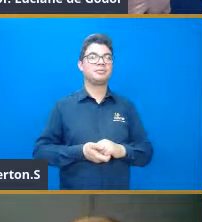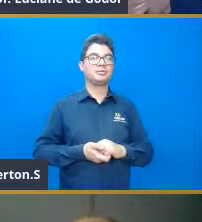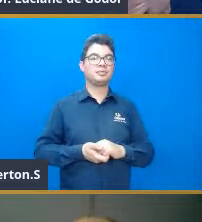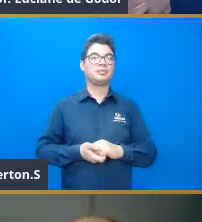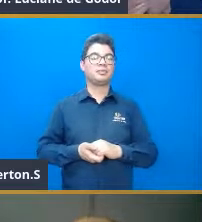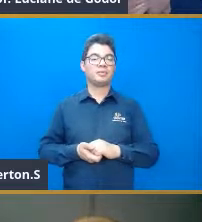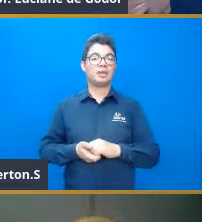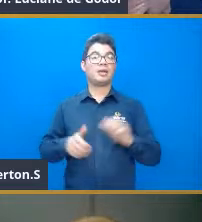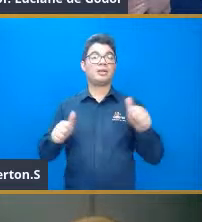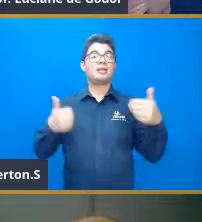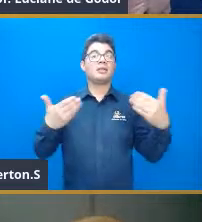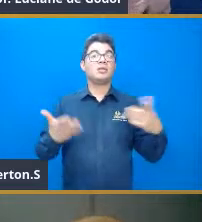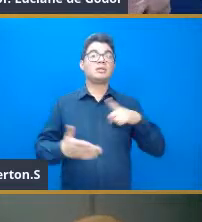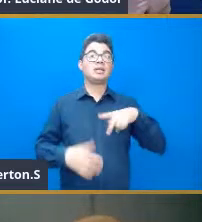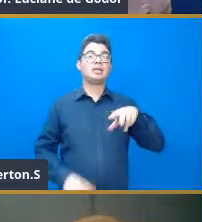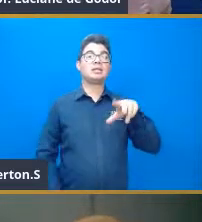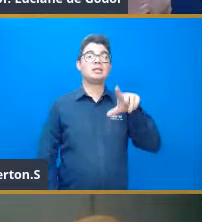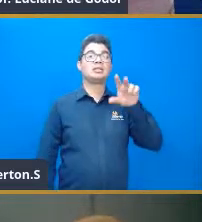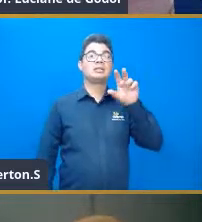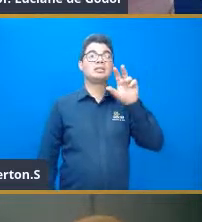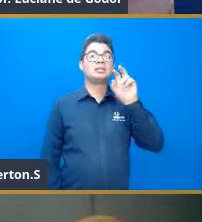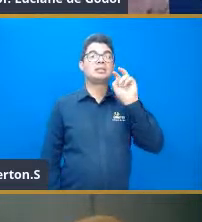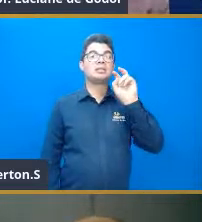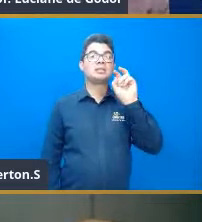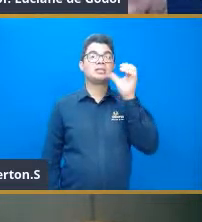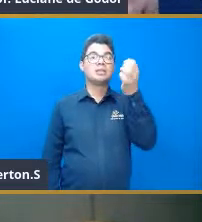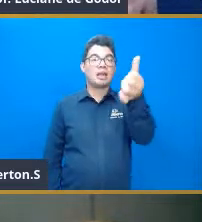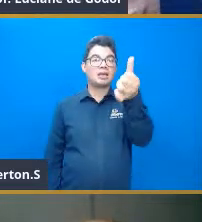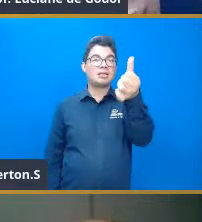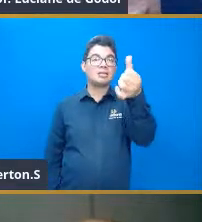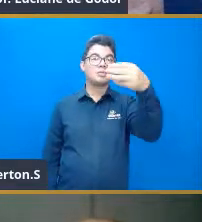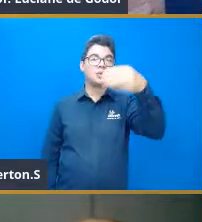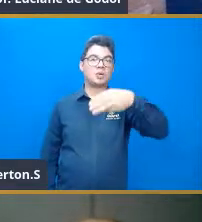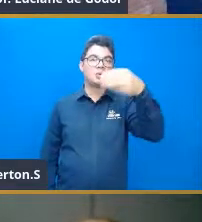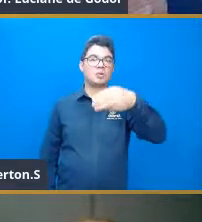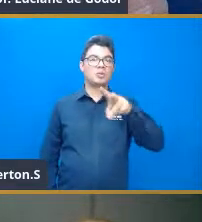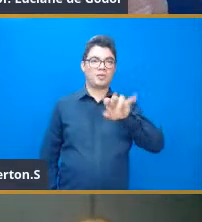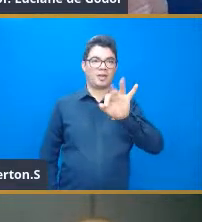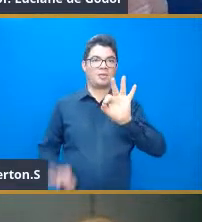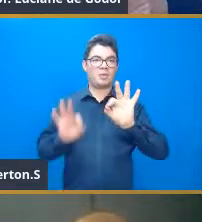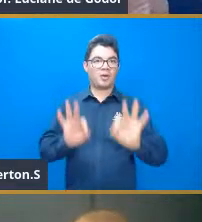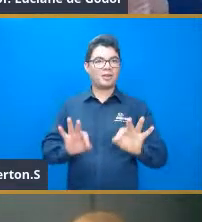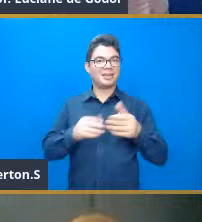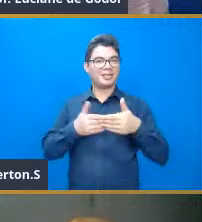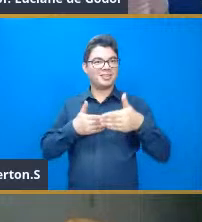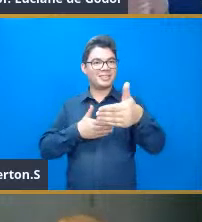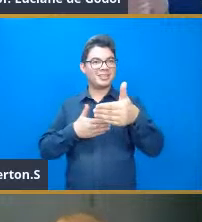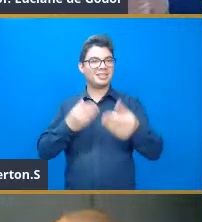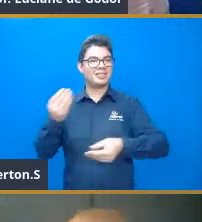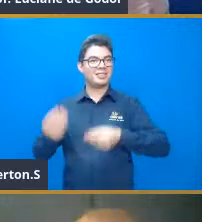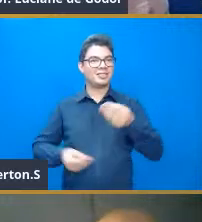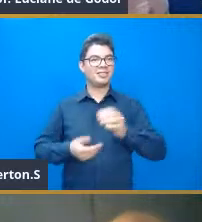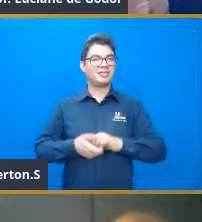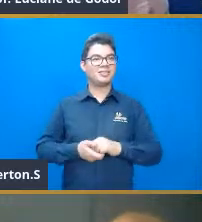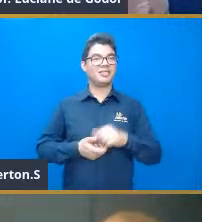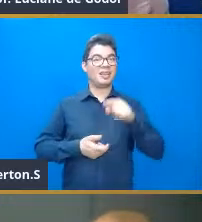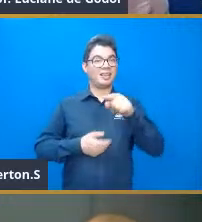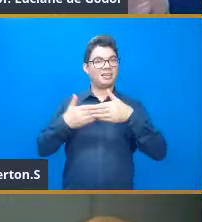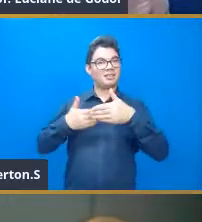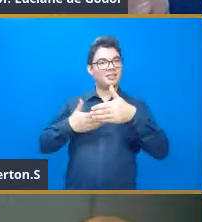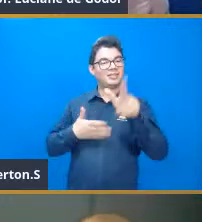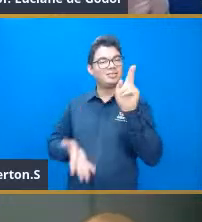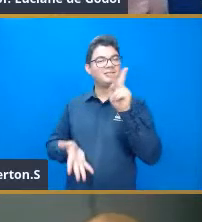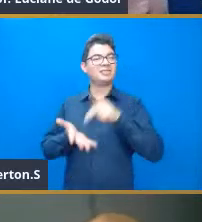então, você tem sete minutos, seis minutos, seis minutos, vai lá, vamos lá, então, aqui está acabando, na verdade, né?